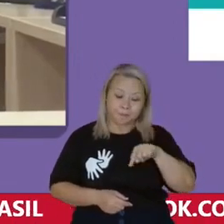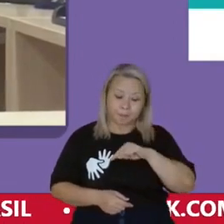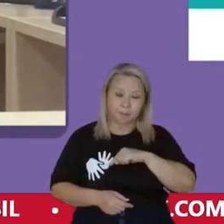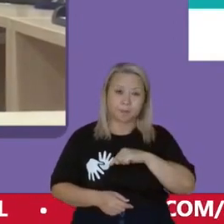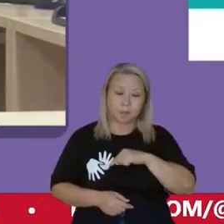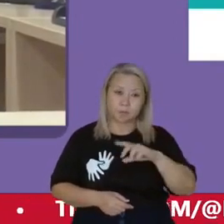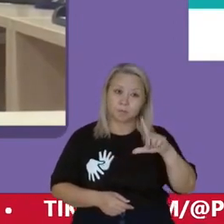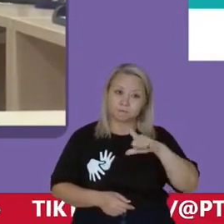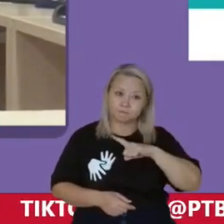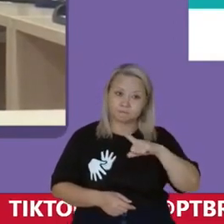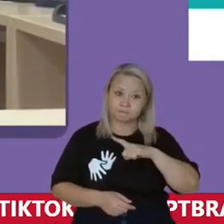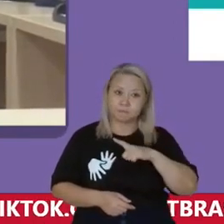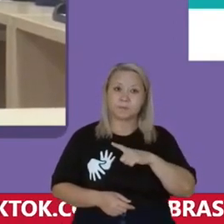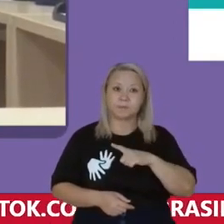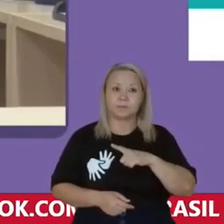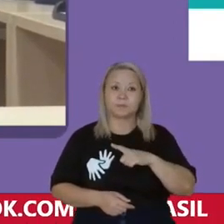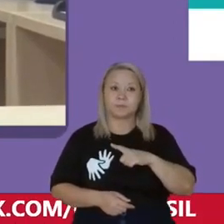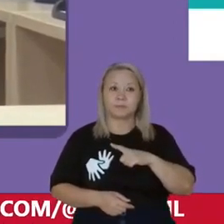tenhamos